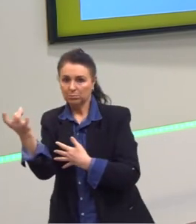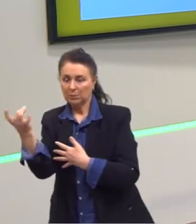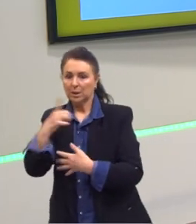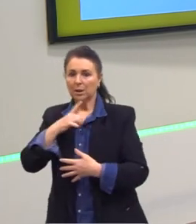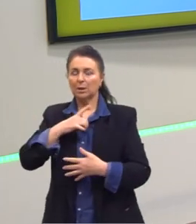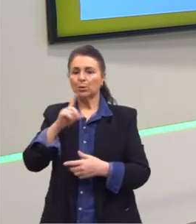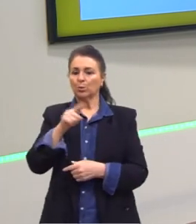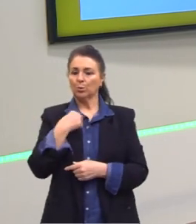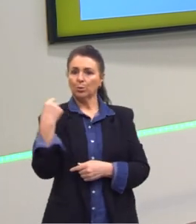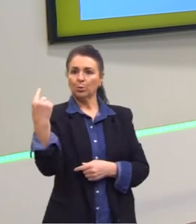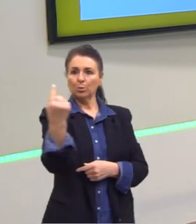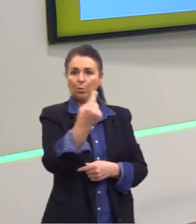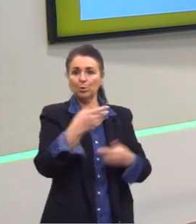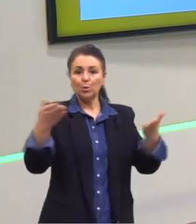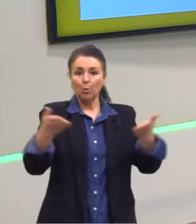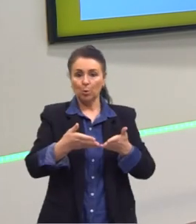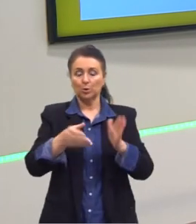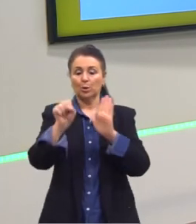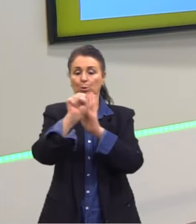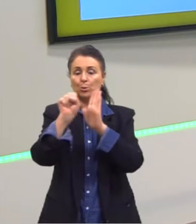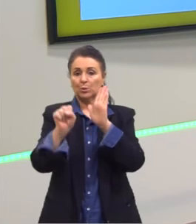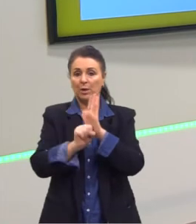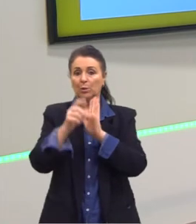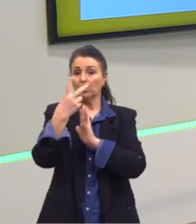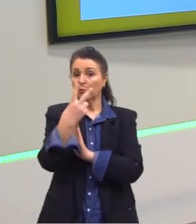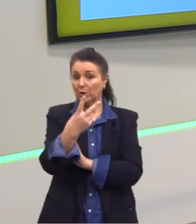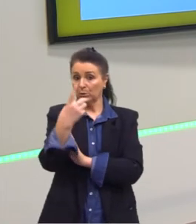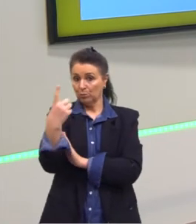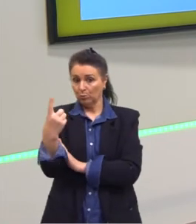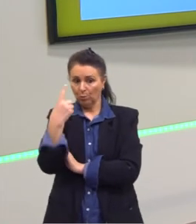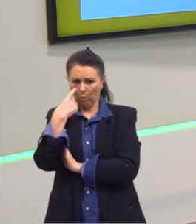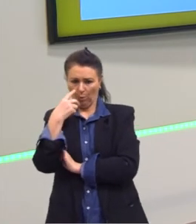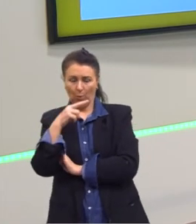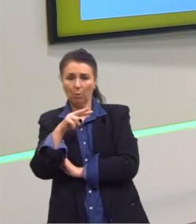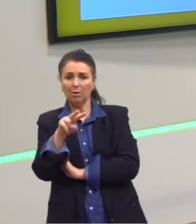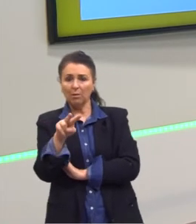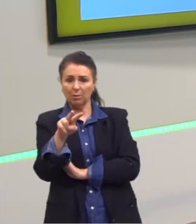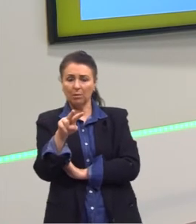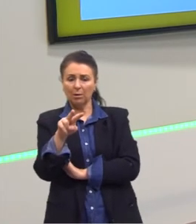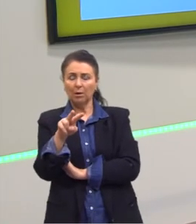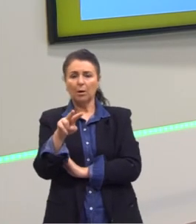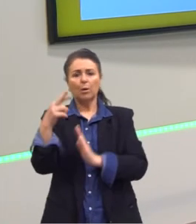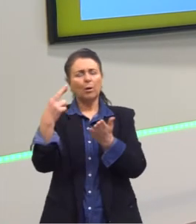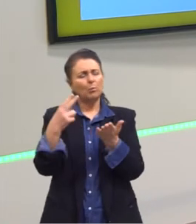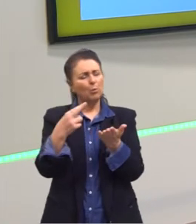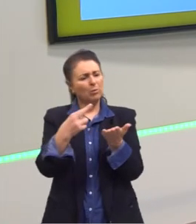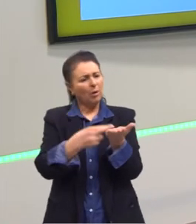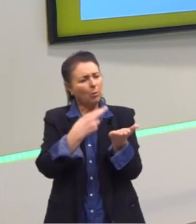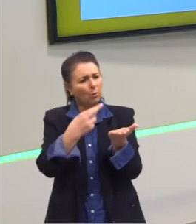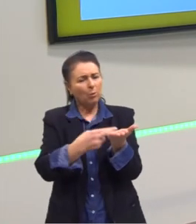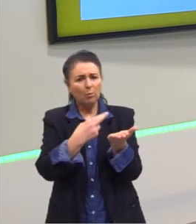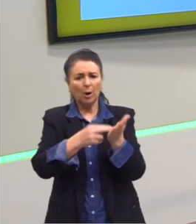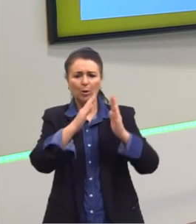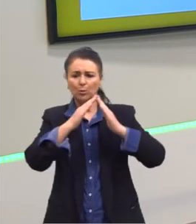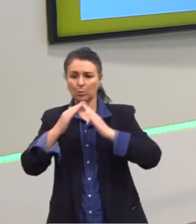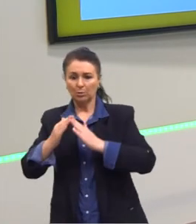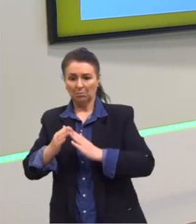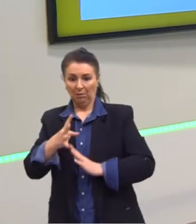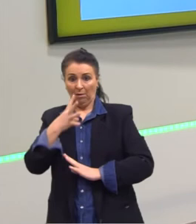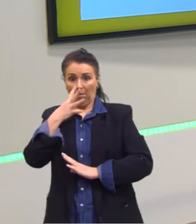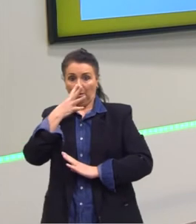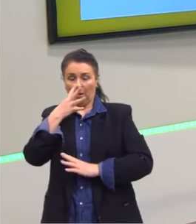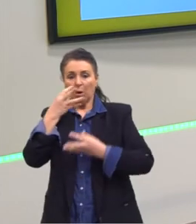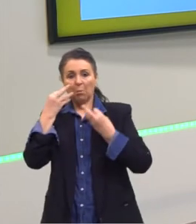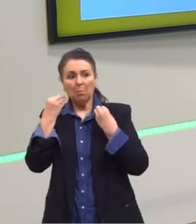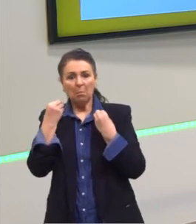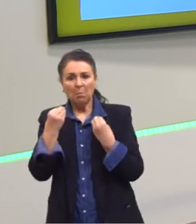nós mesmo hoje, no século XXI, olhamos aquela obra e nos espantamos ainda com o que foi escrito. Porque